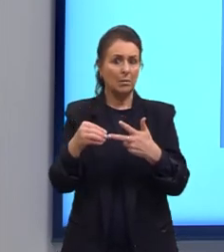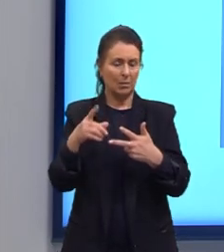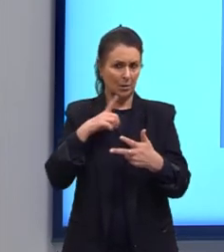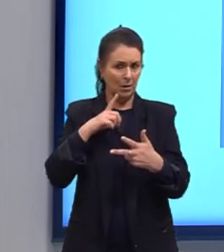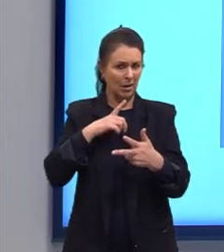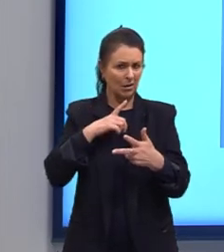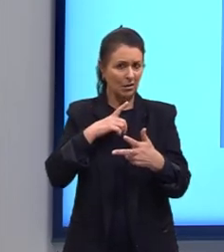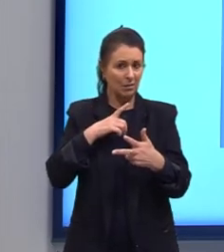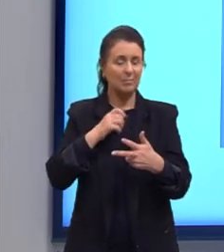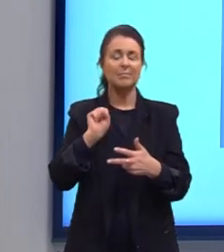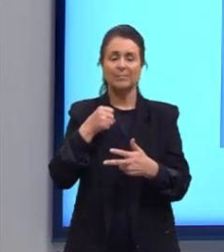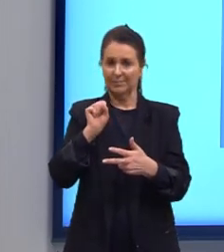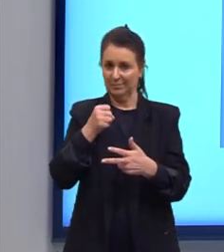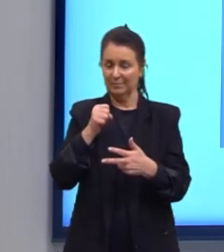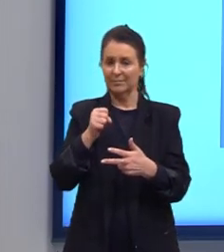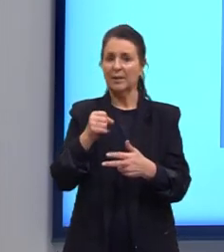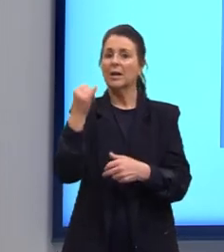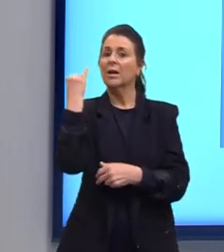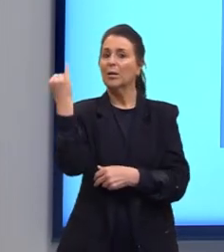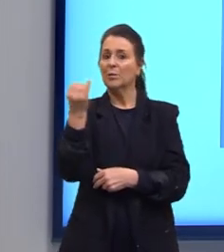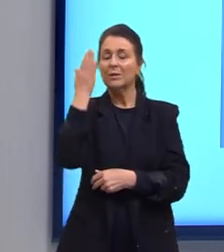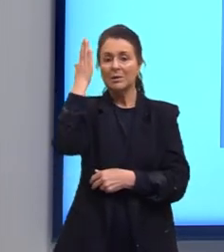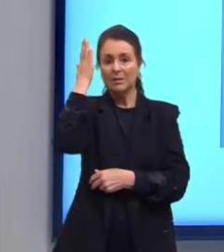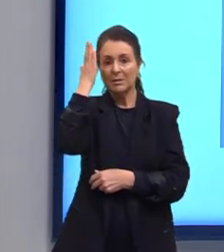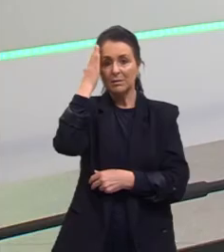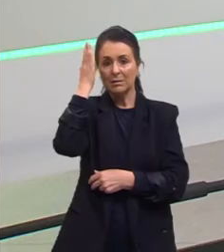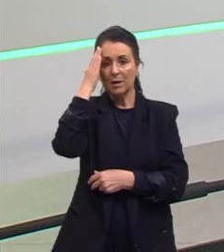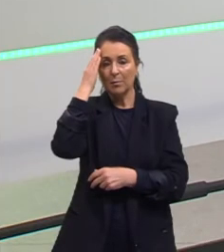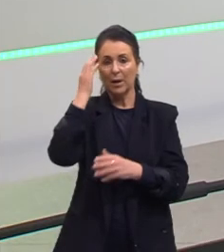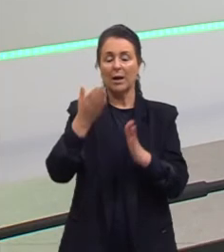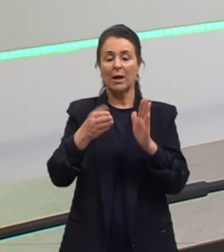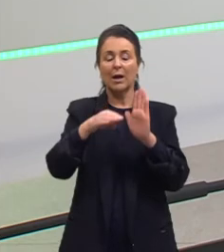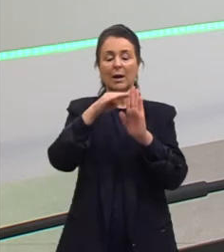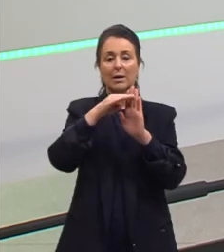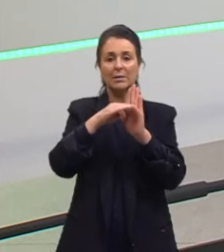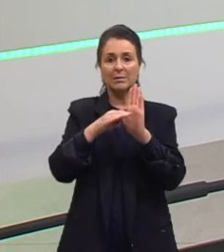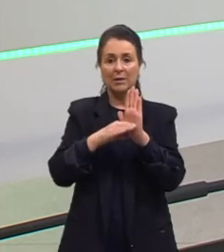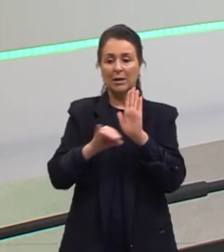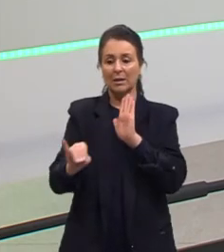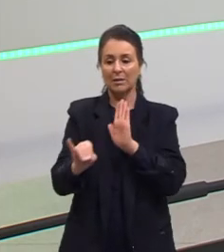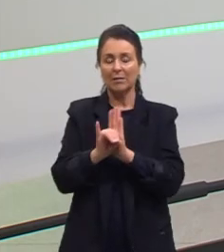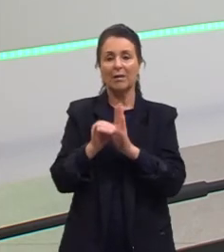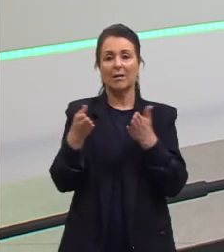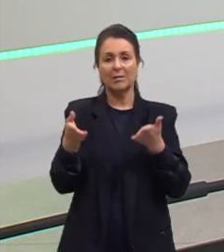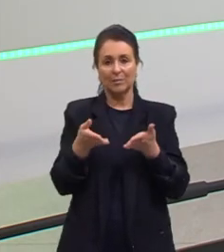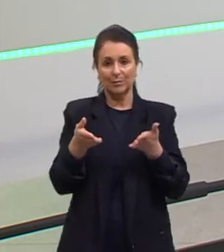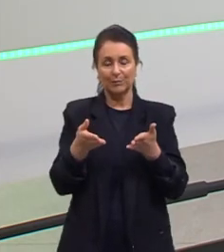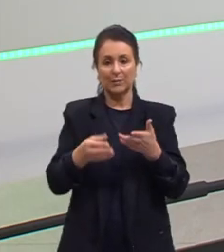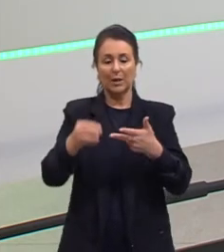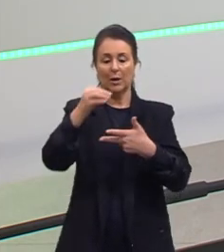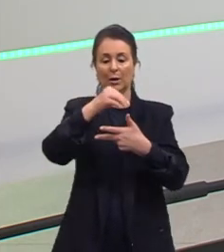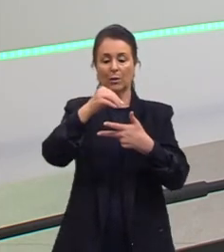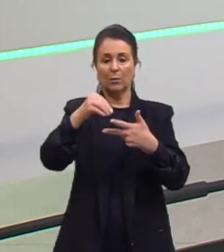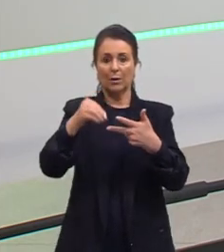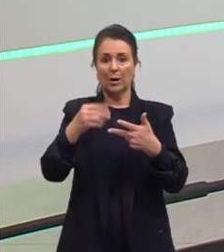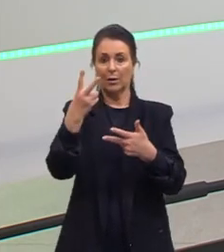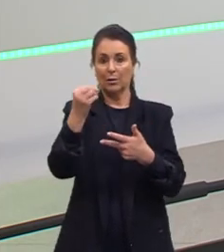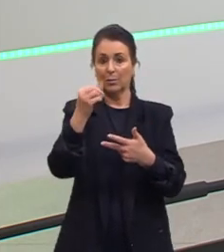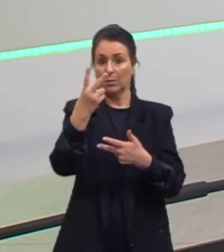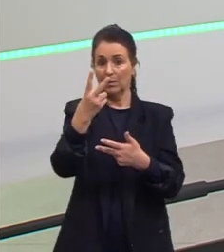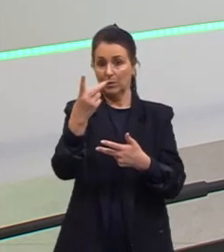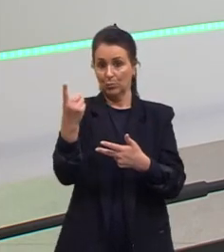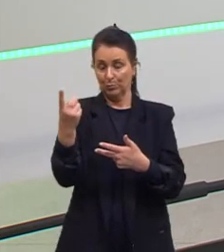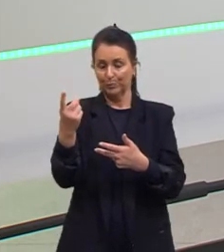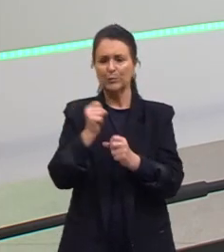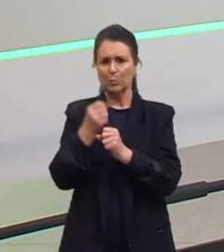isômeria no Enem. Então, importante a gente saber pelo menos classificá-las e identificá-las. No Enem de 2021, no Enem do ano